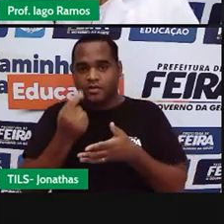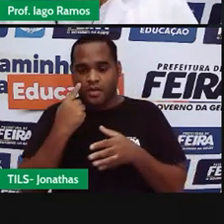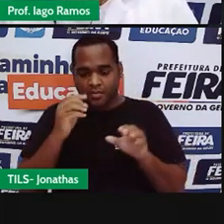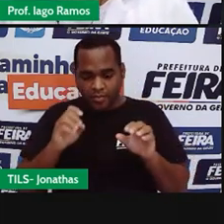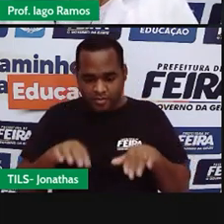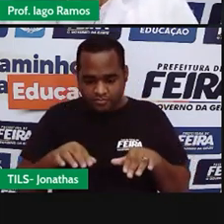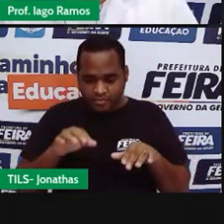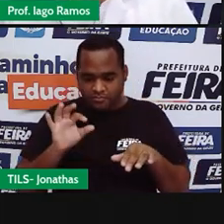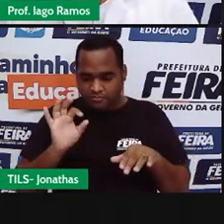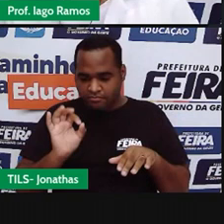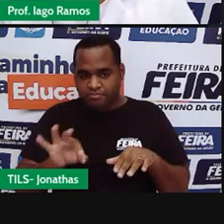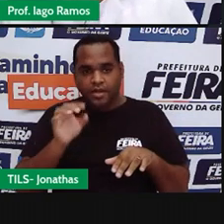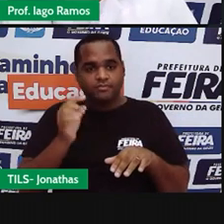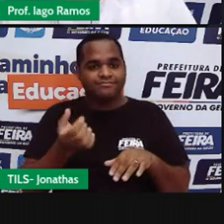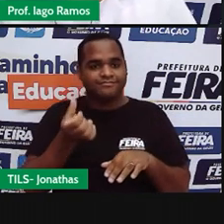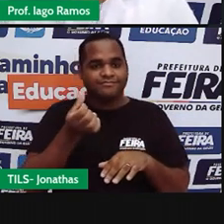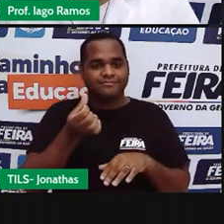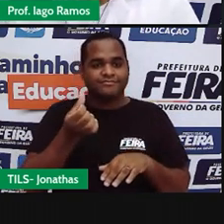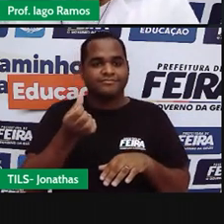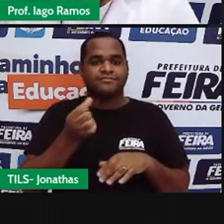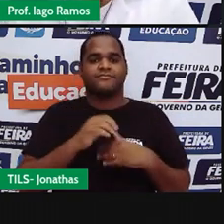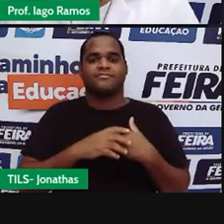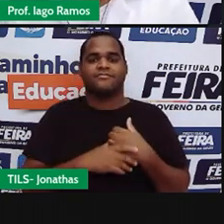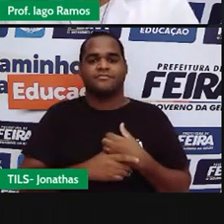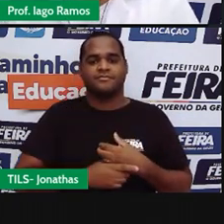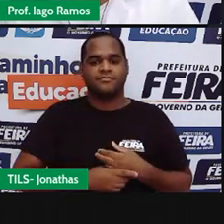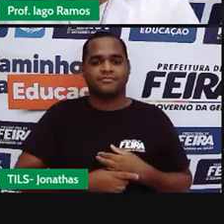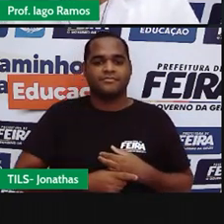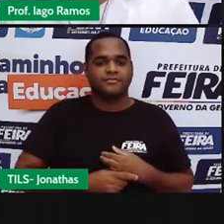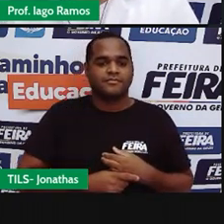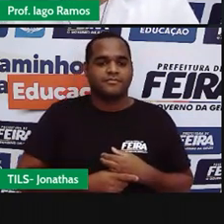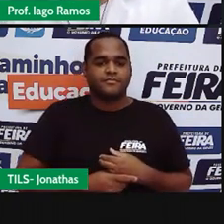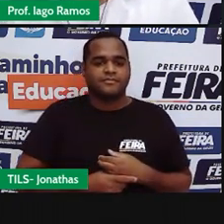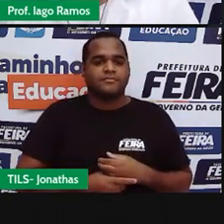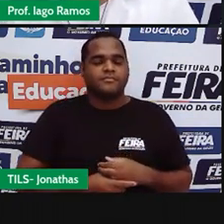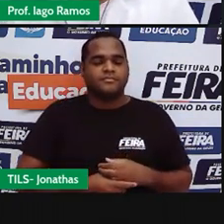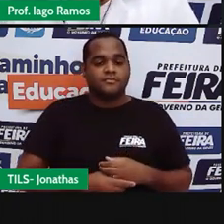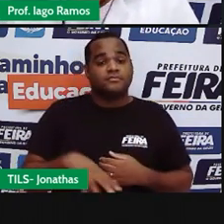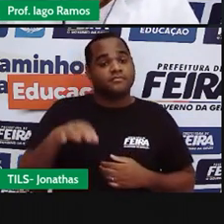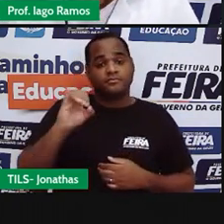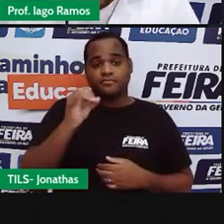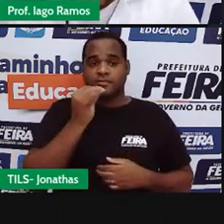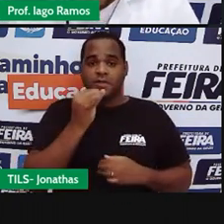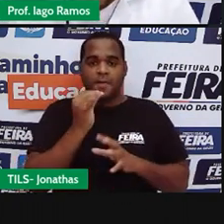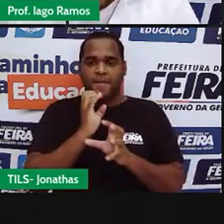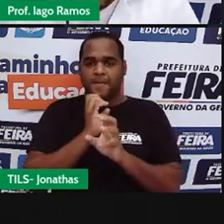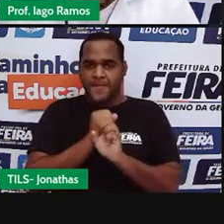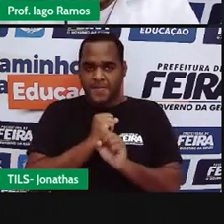agora rapidinho, não tem problema. Tá aí. E se eu somar